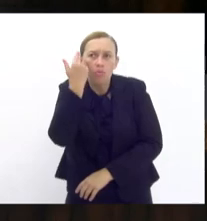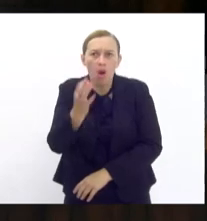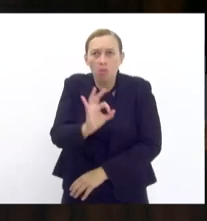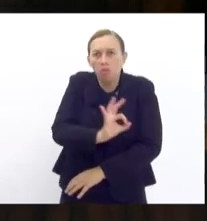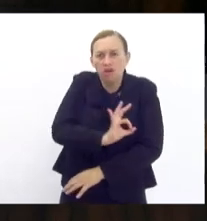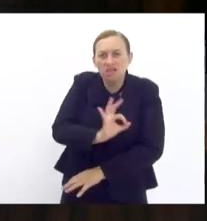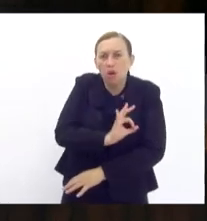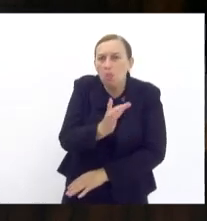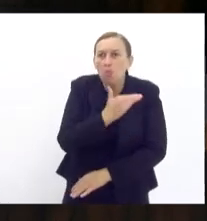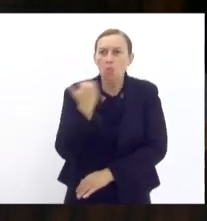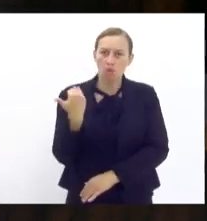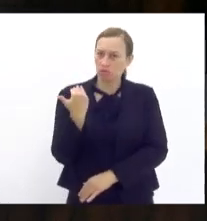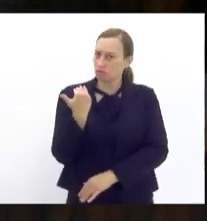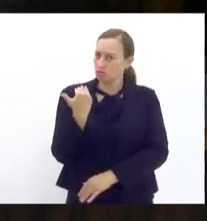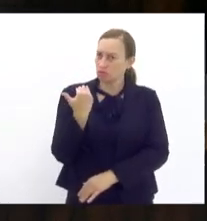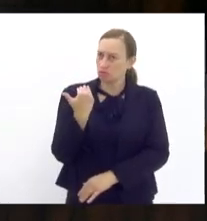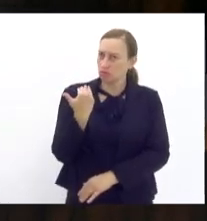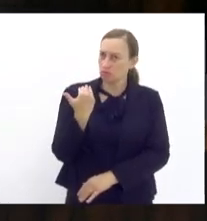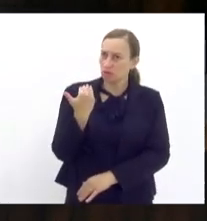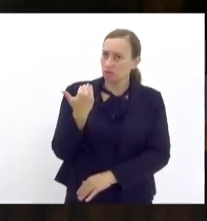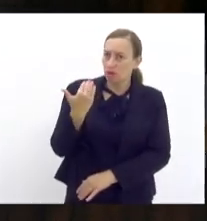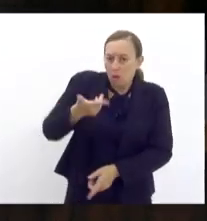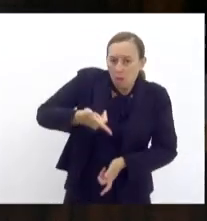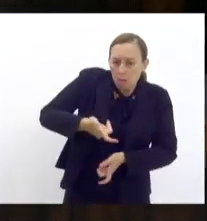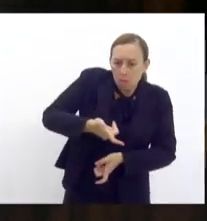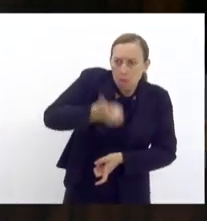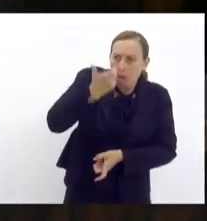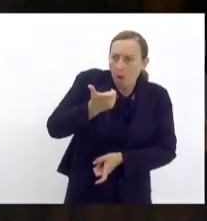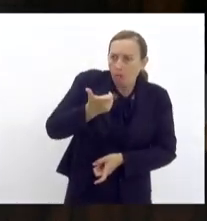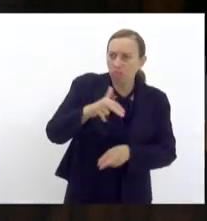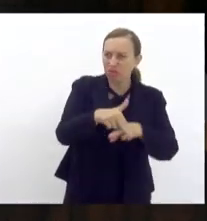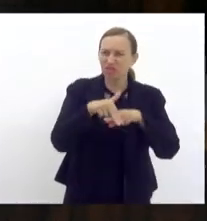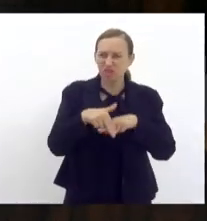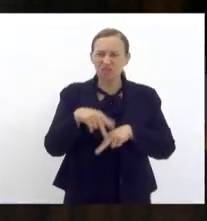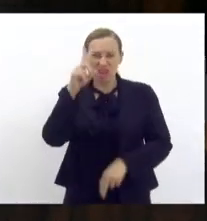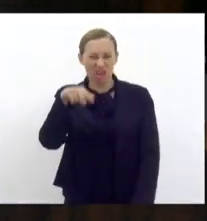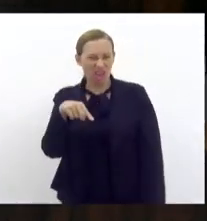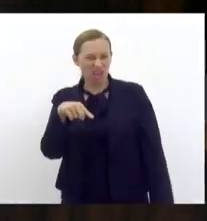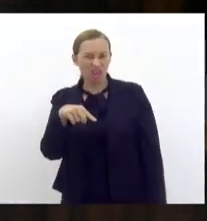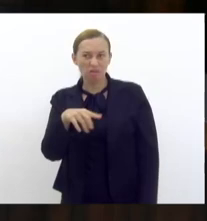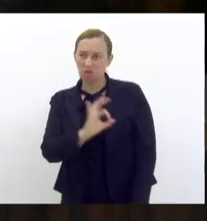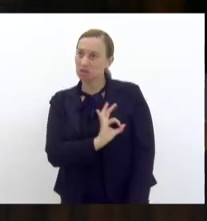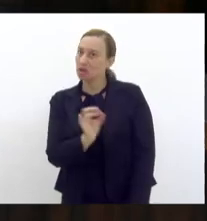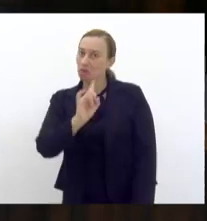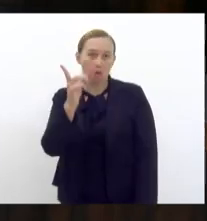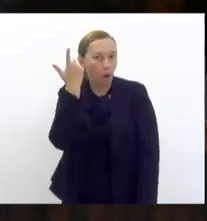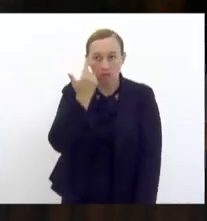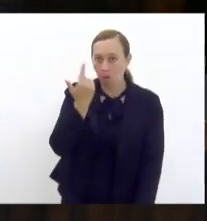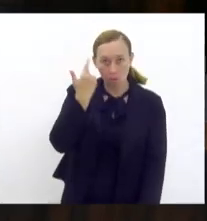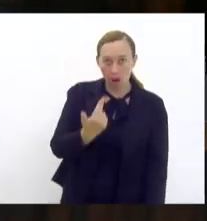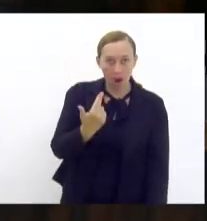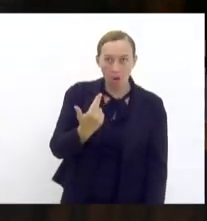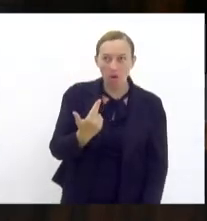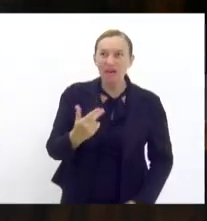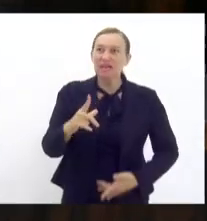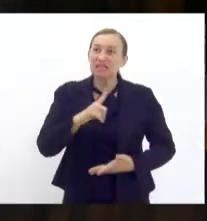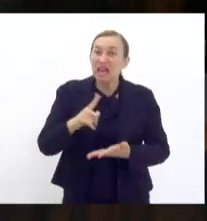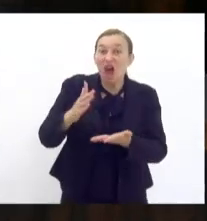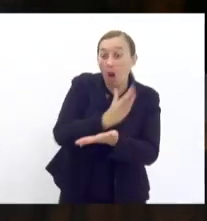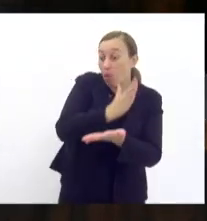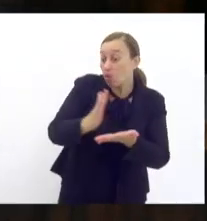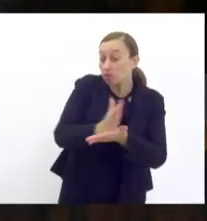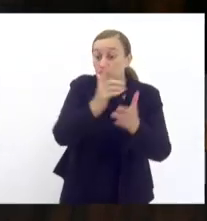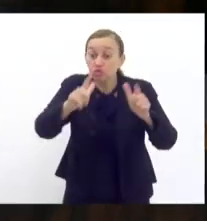ser morto ser assassinado por ser policial não é normal isso não é normal ter alguns lugares